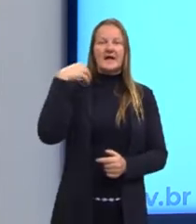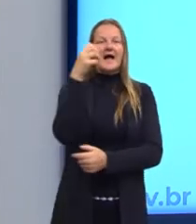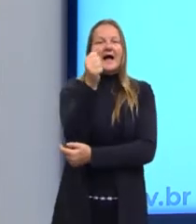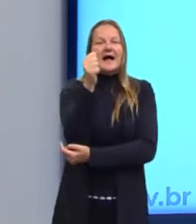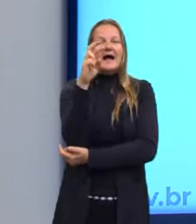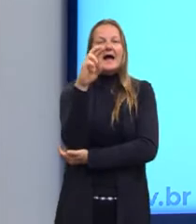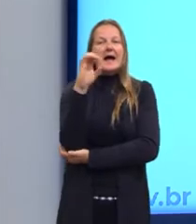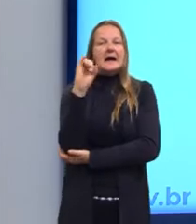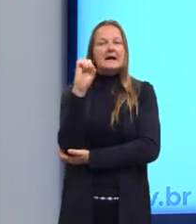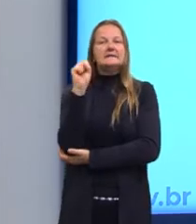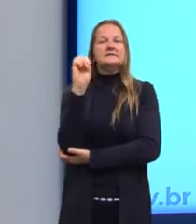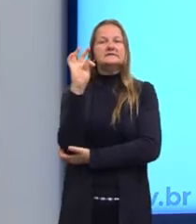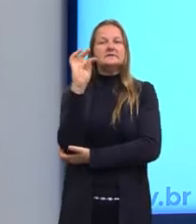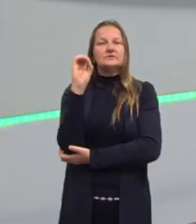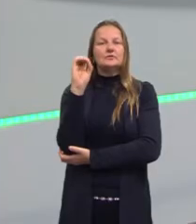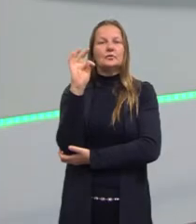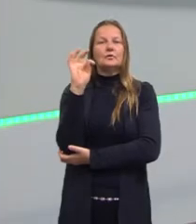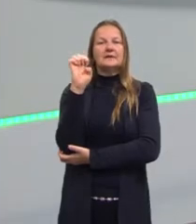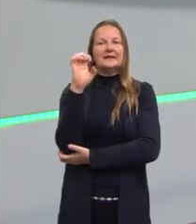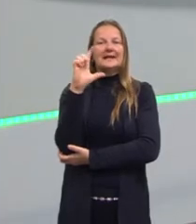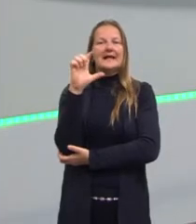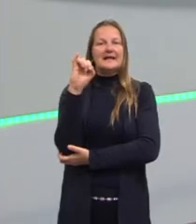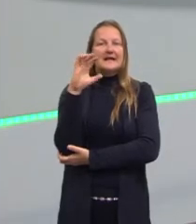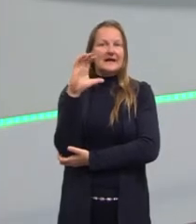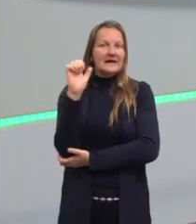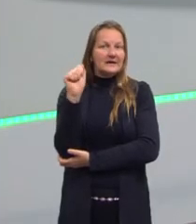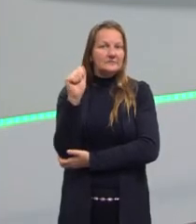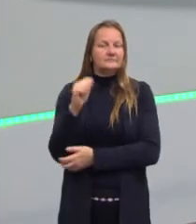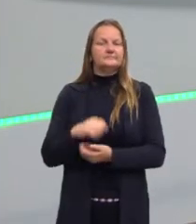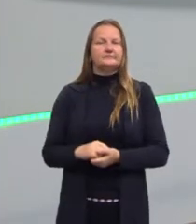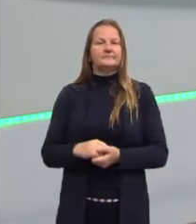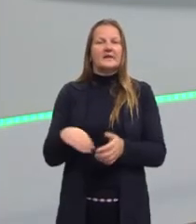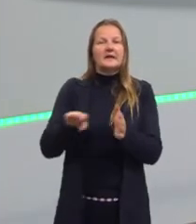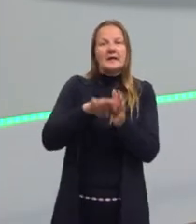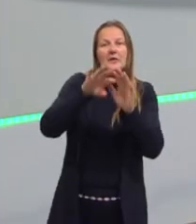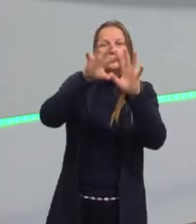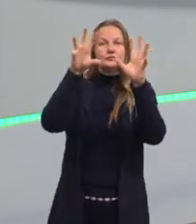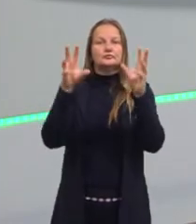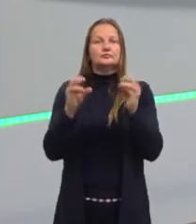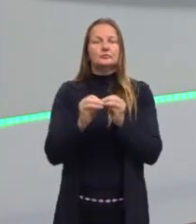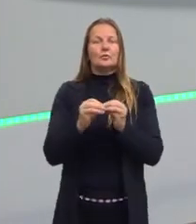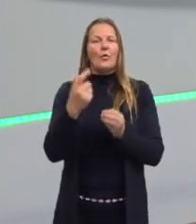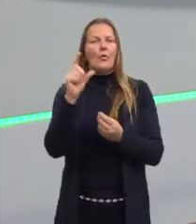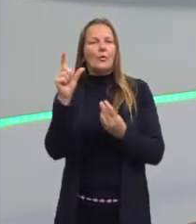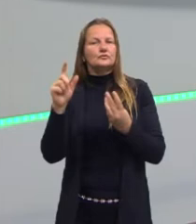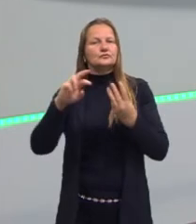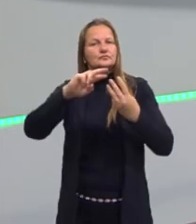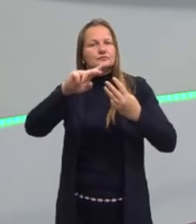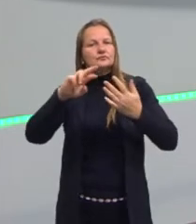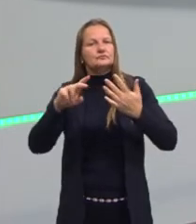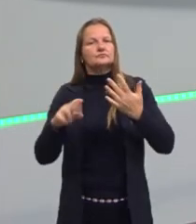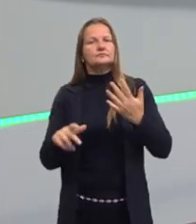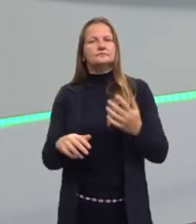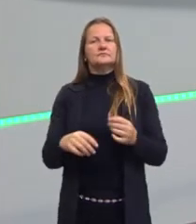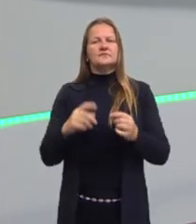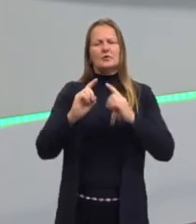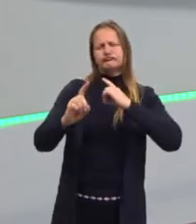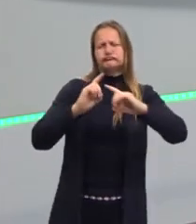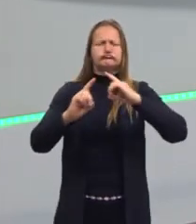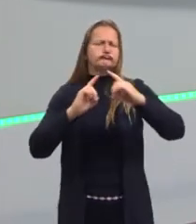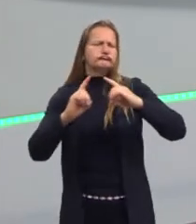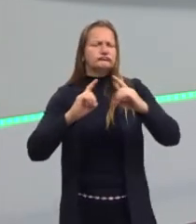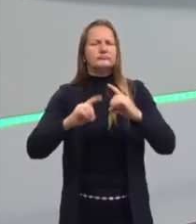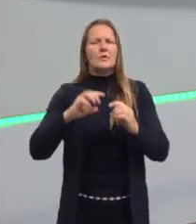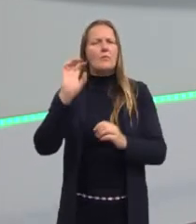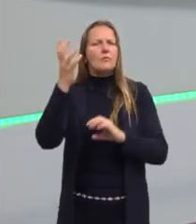essa organização do pensamento para chegarmos a algumas conclusões. Os outros já estavam aqui discutindo e tentando